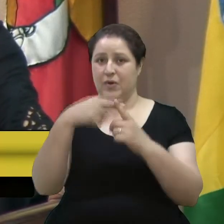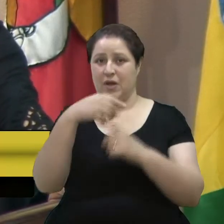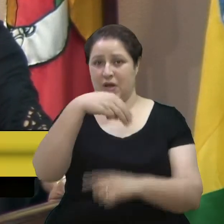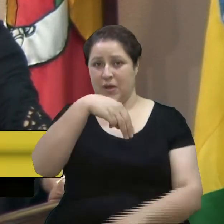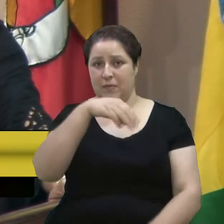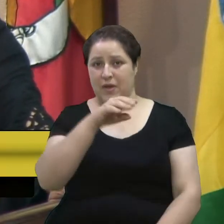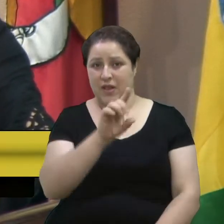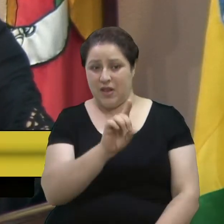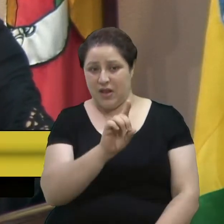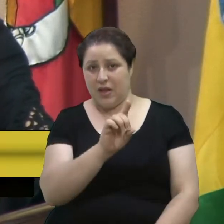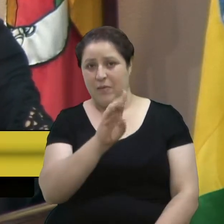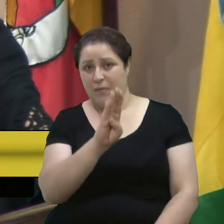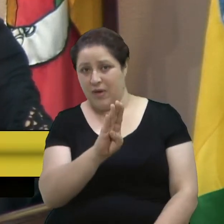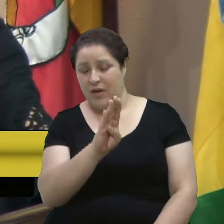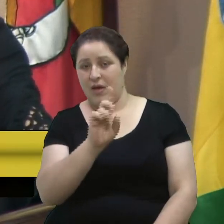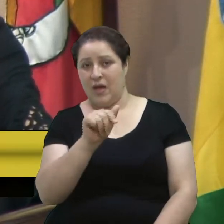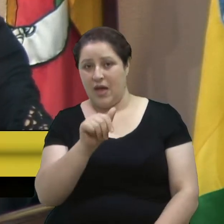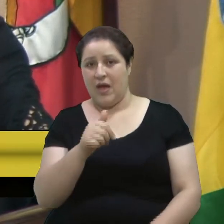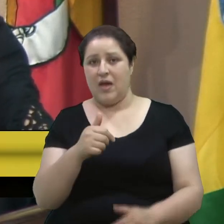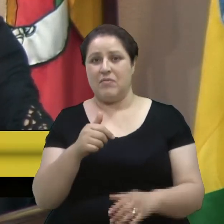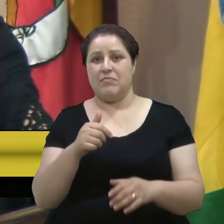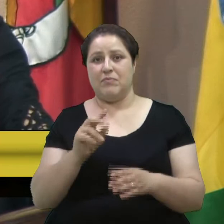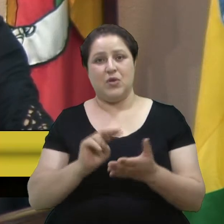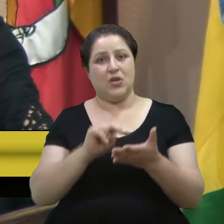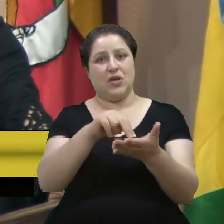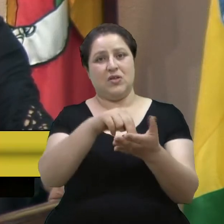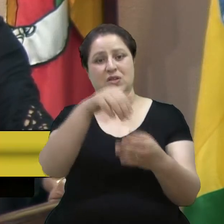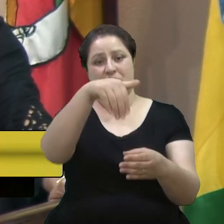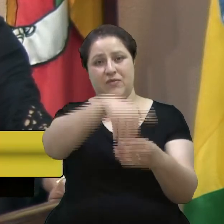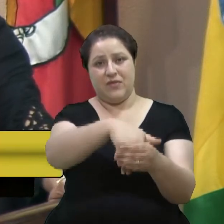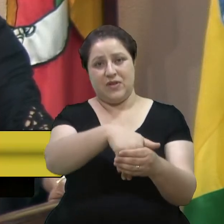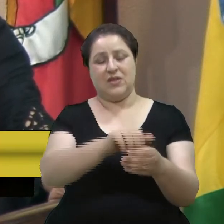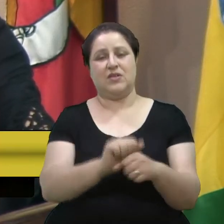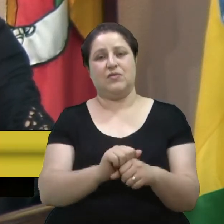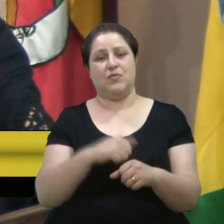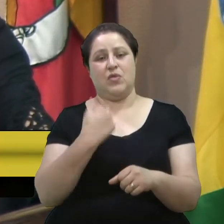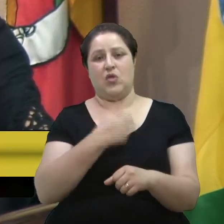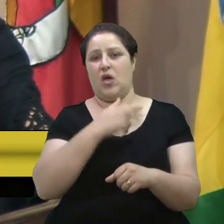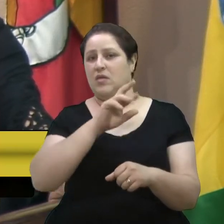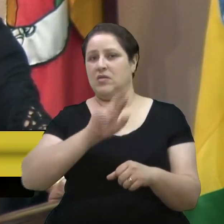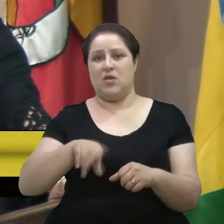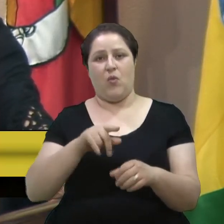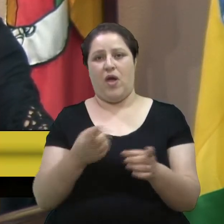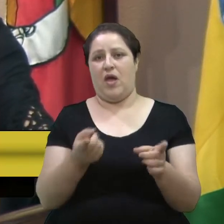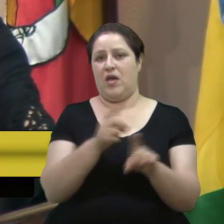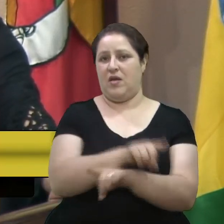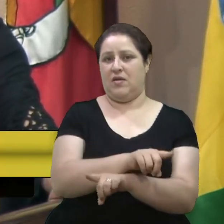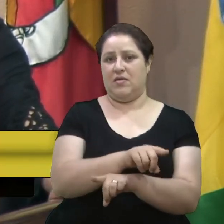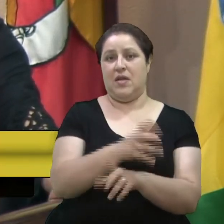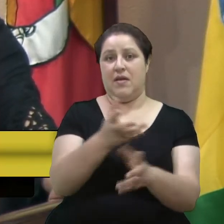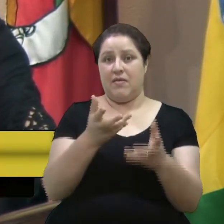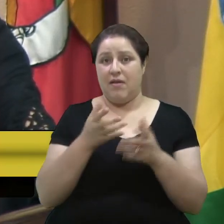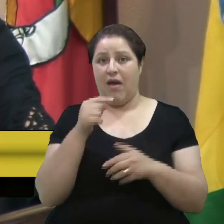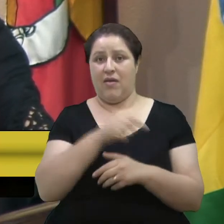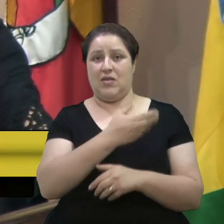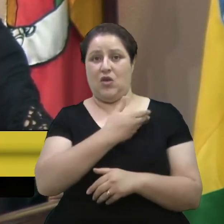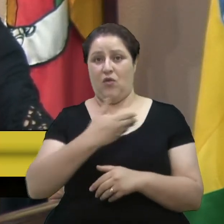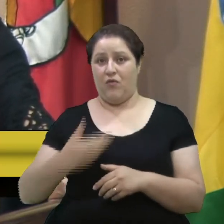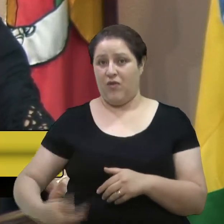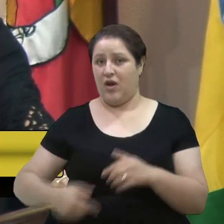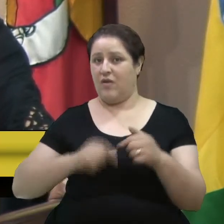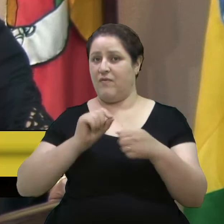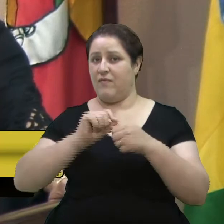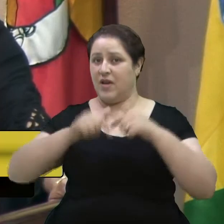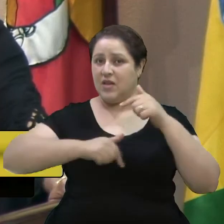Nós não somos oposição. E nós queremos que esse governo faça um excelente trabalho para